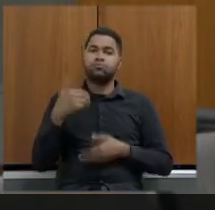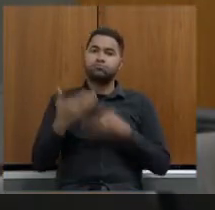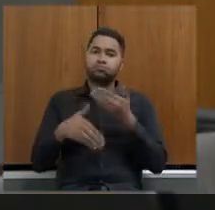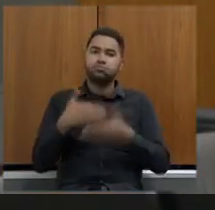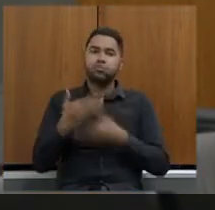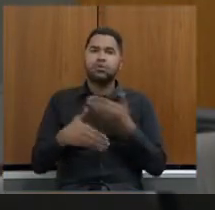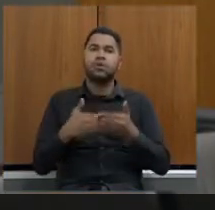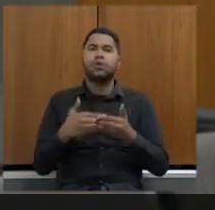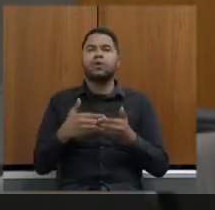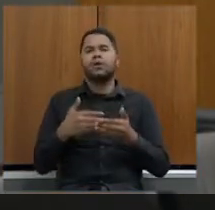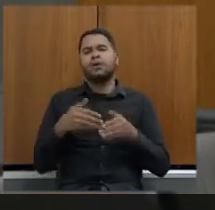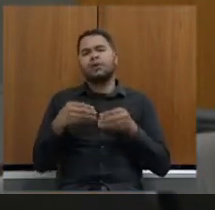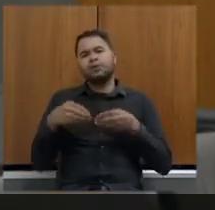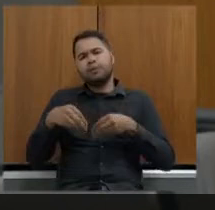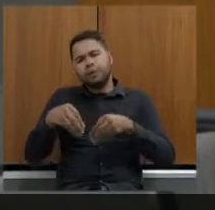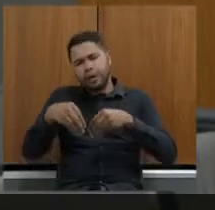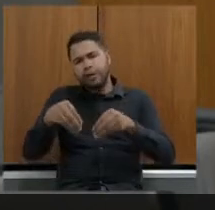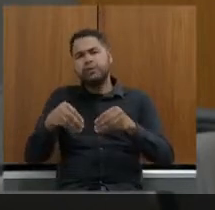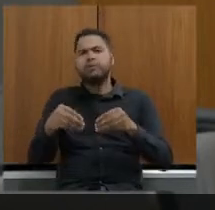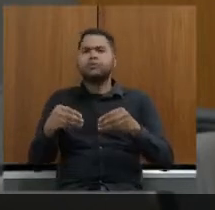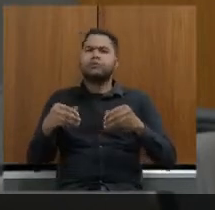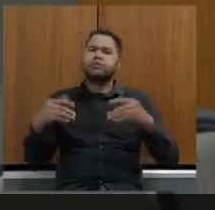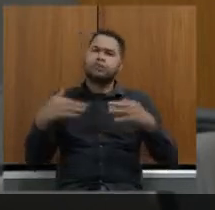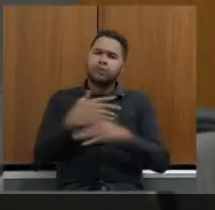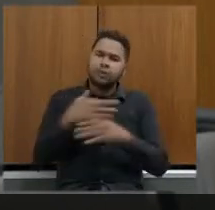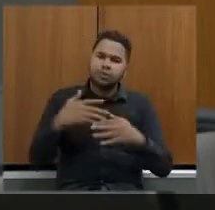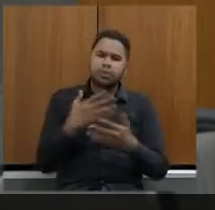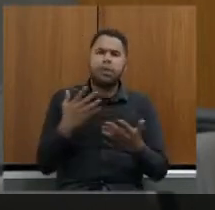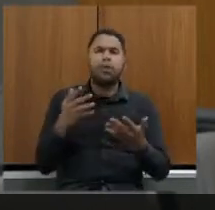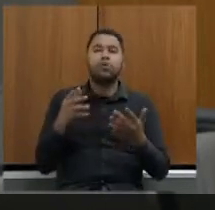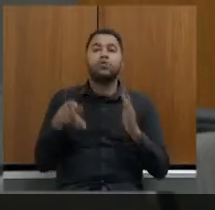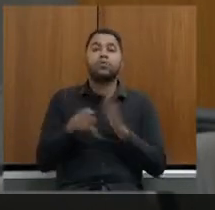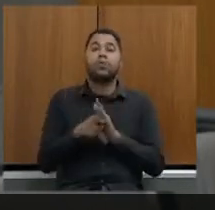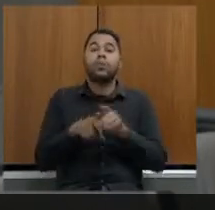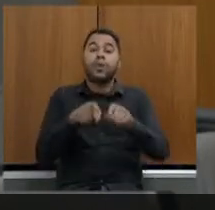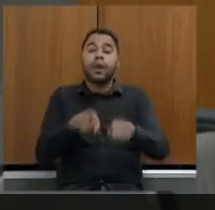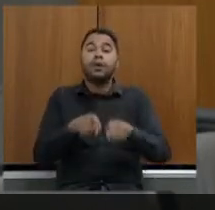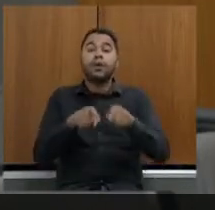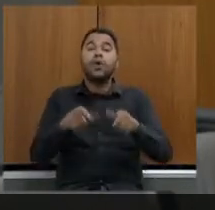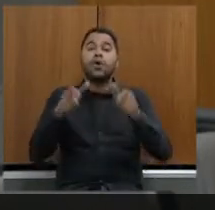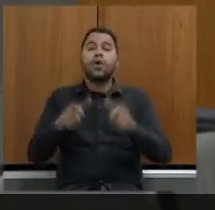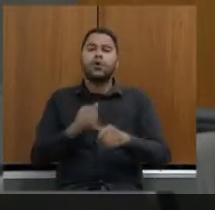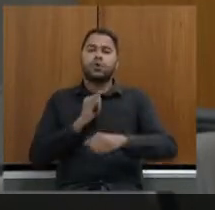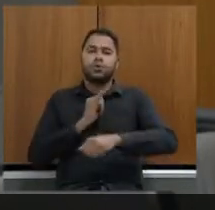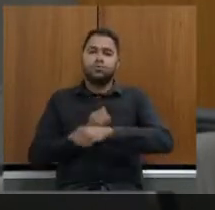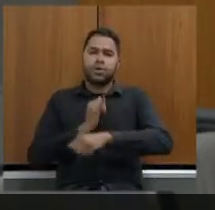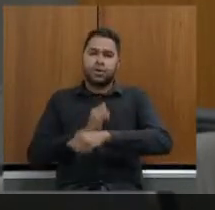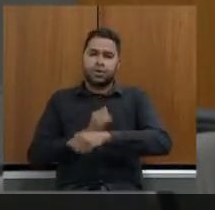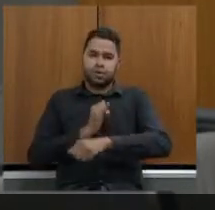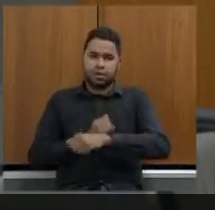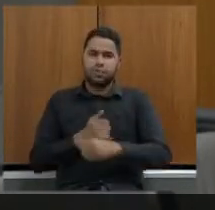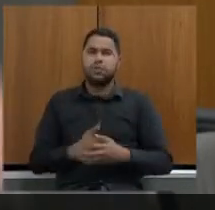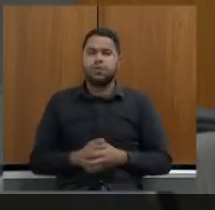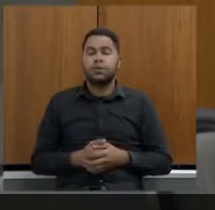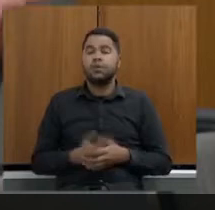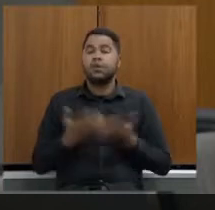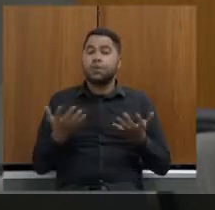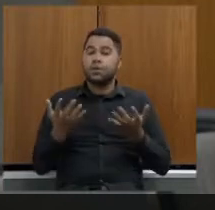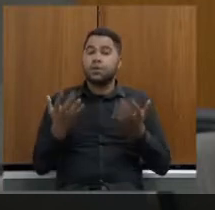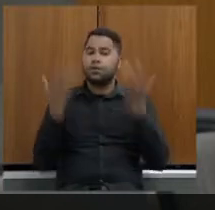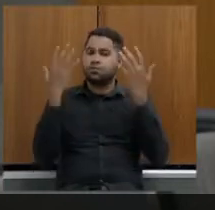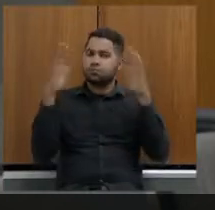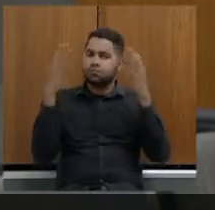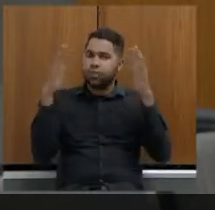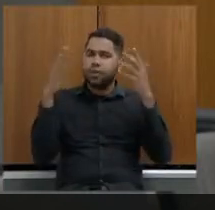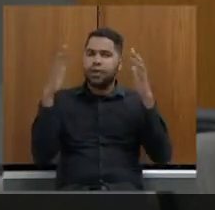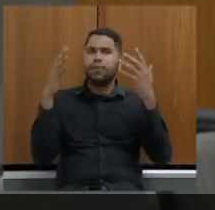trânsito transporte segurança pública agricultura muito bem bem-vindo então eu quero parabenizar pela